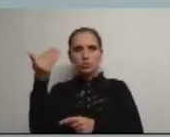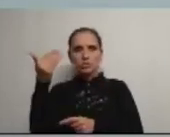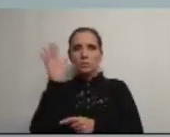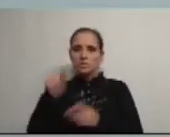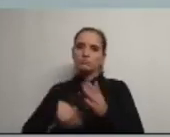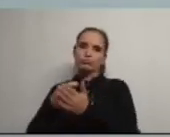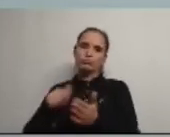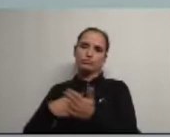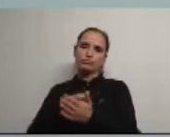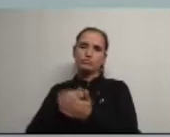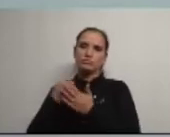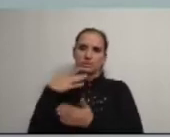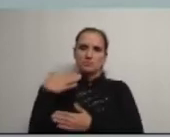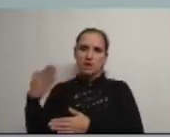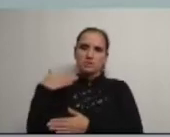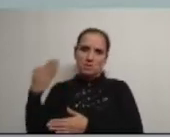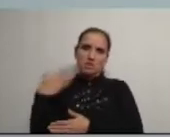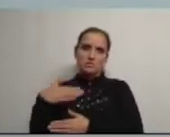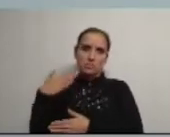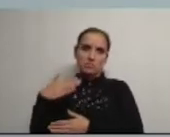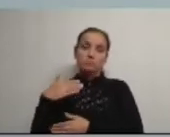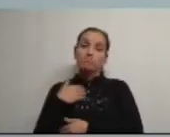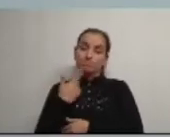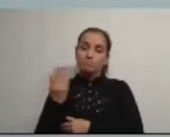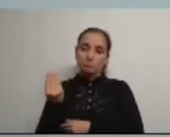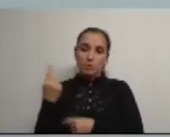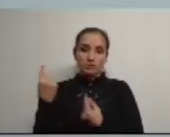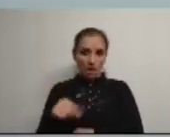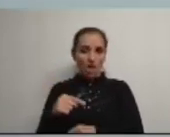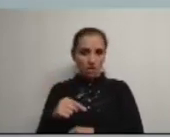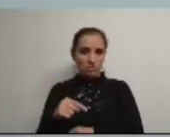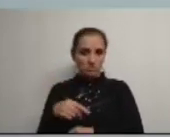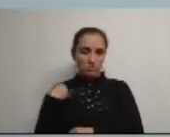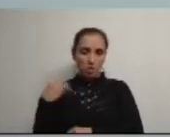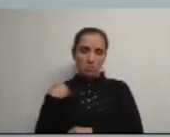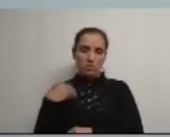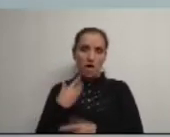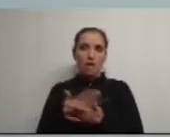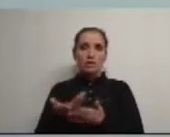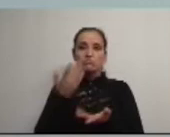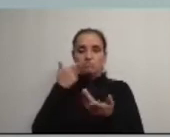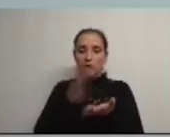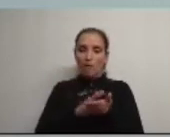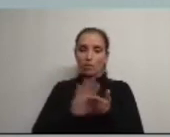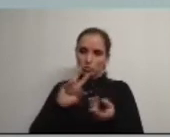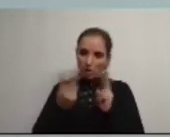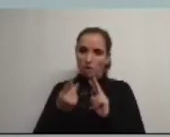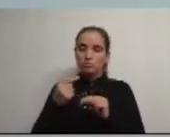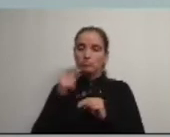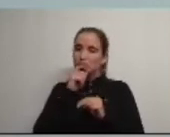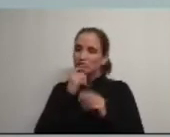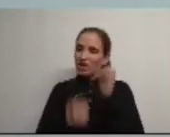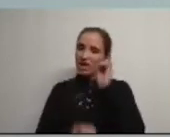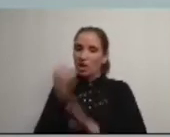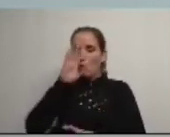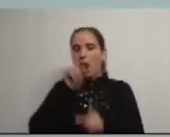sustentar semana após semana temo até que me demonstrem o contrário que possamos estar a criar um